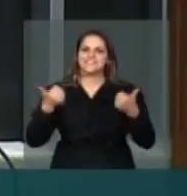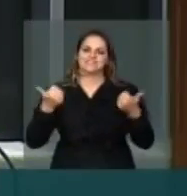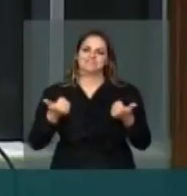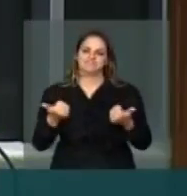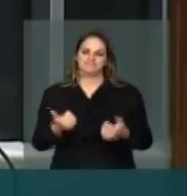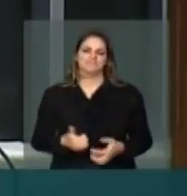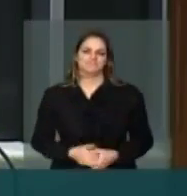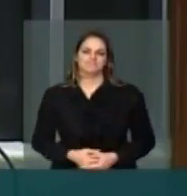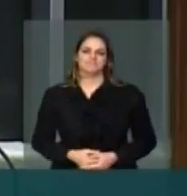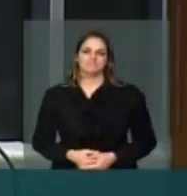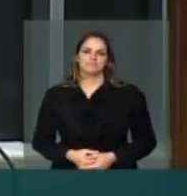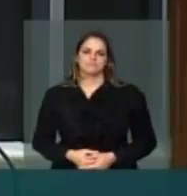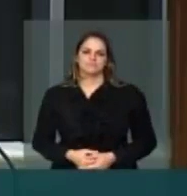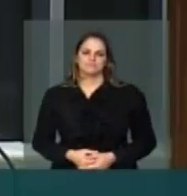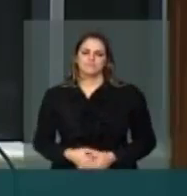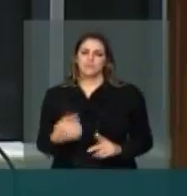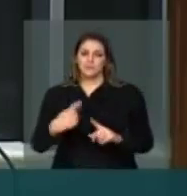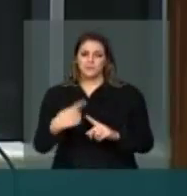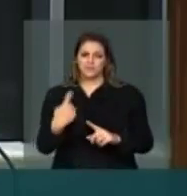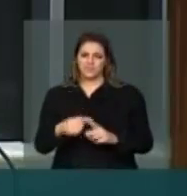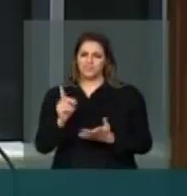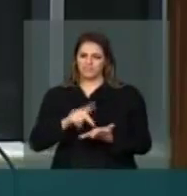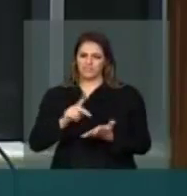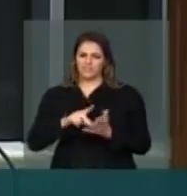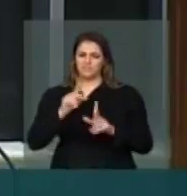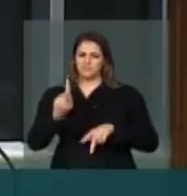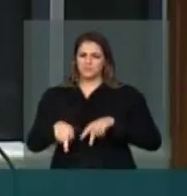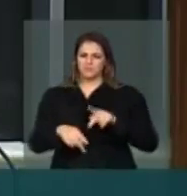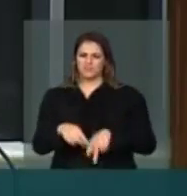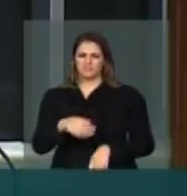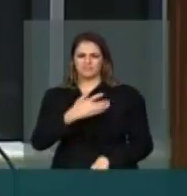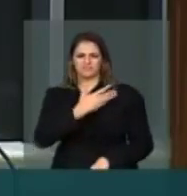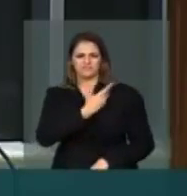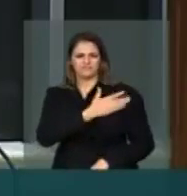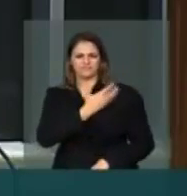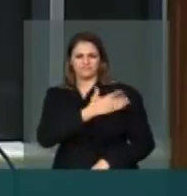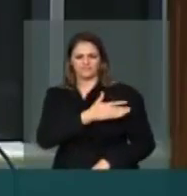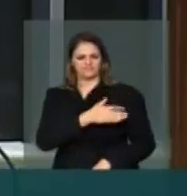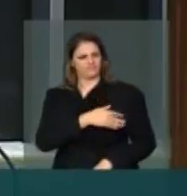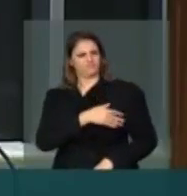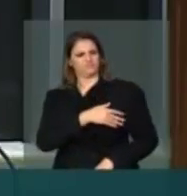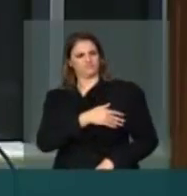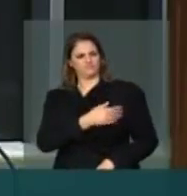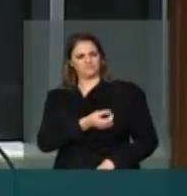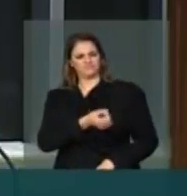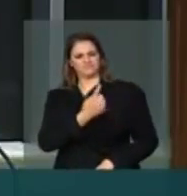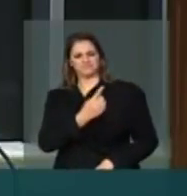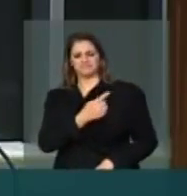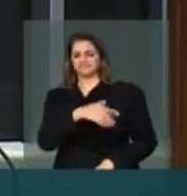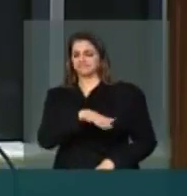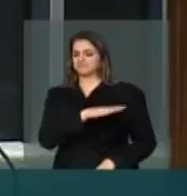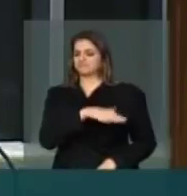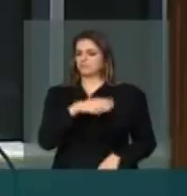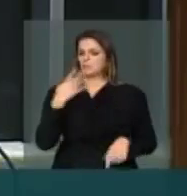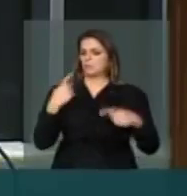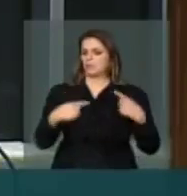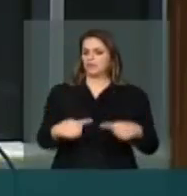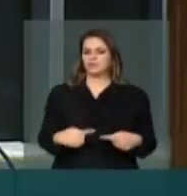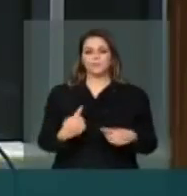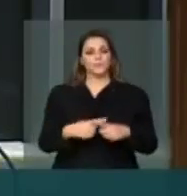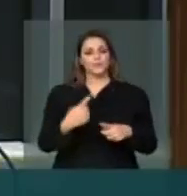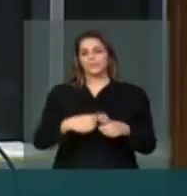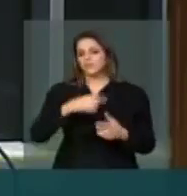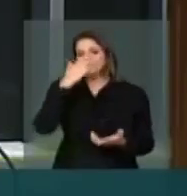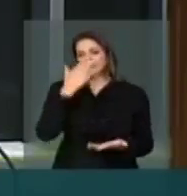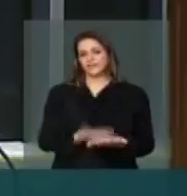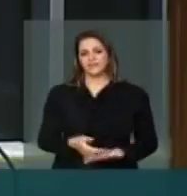soslaio, de banda, pela população brasileira hoje, exatamente por sermos a expressão concreta,